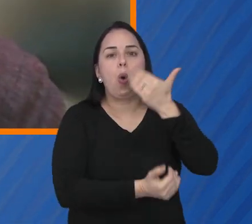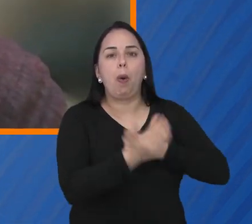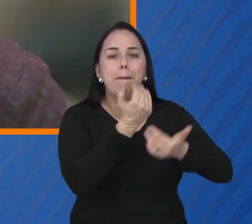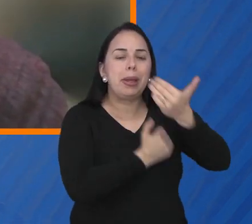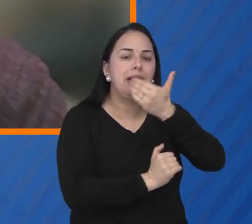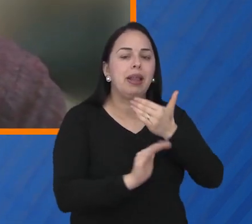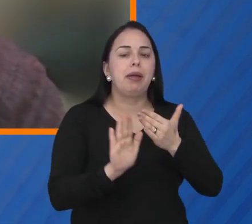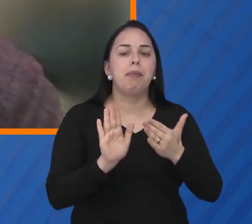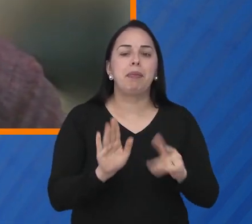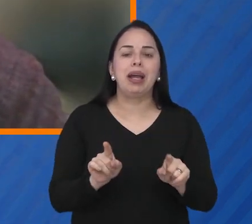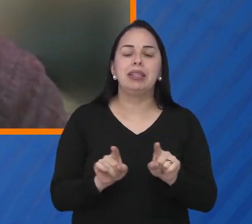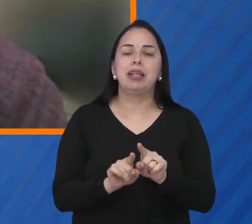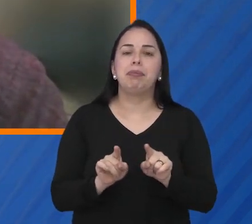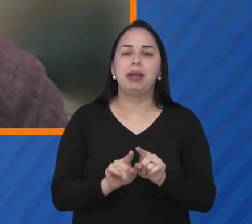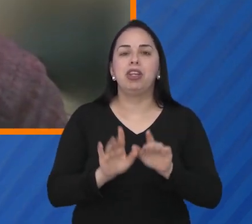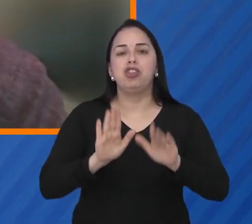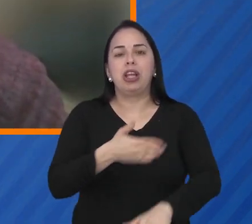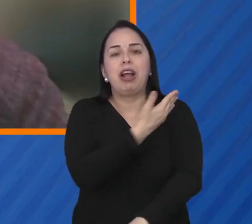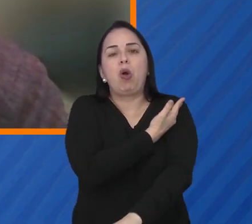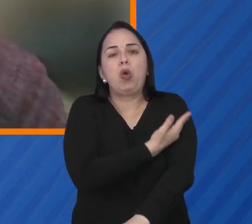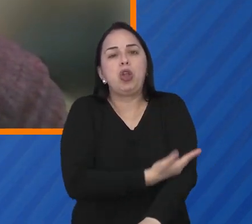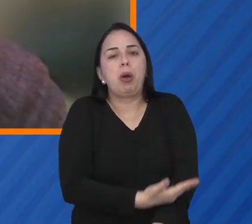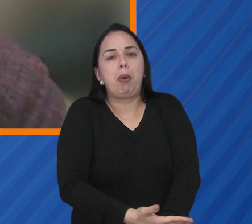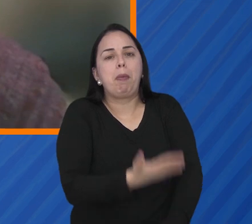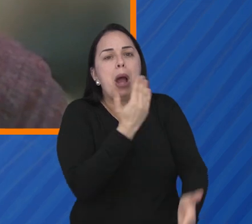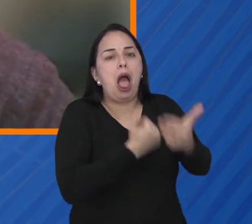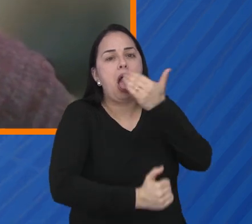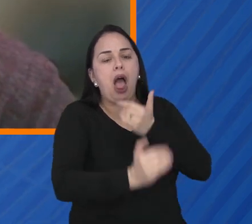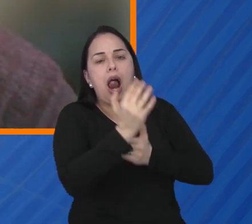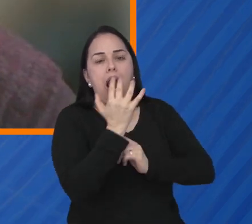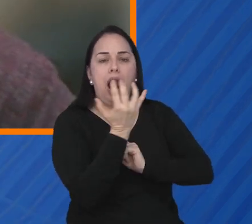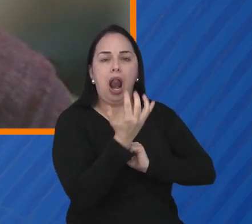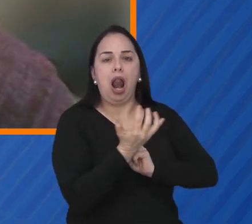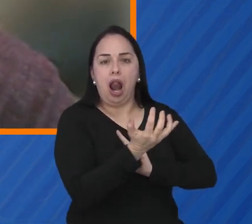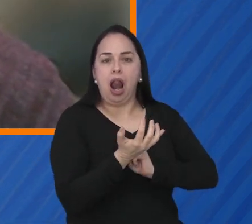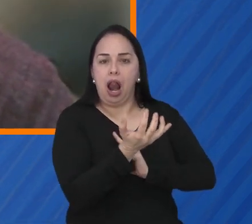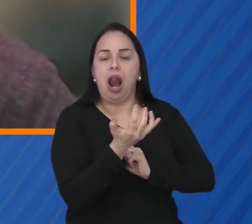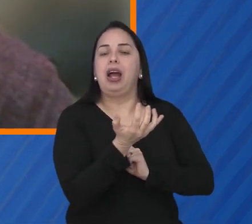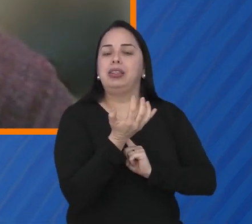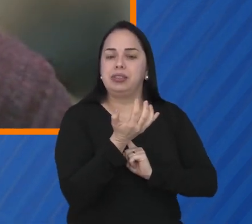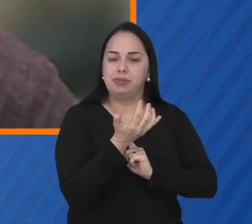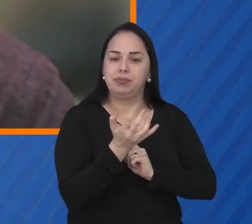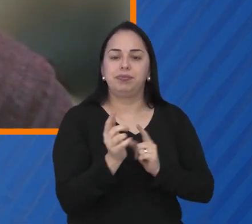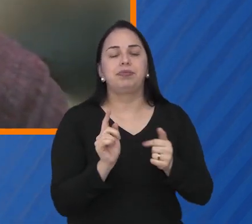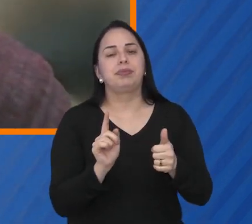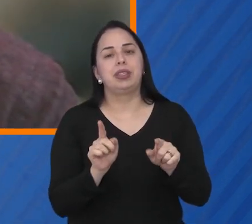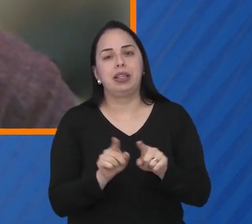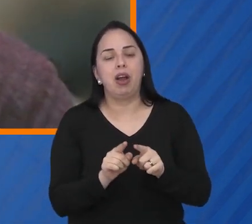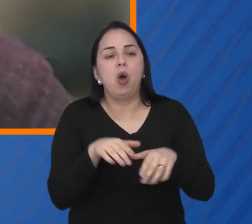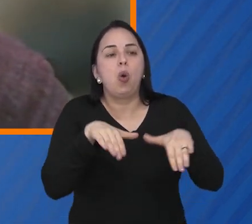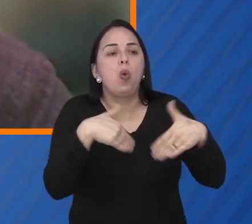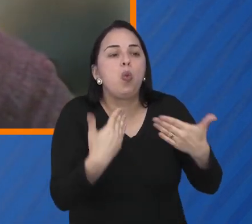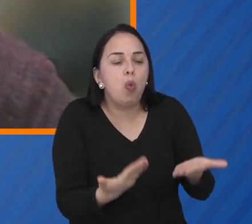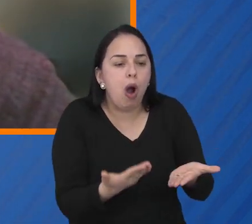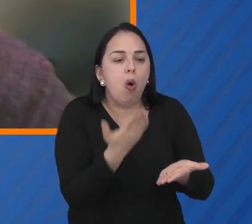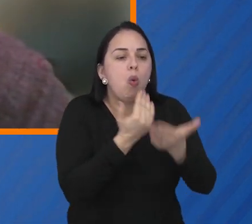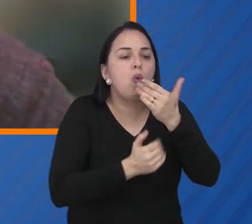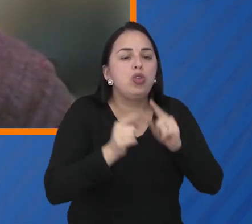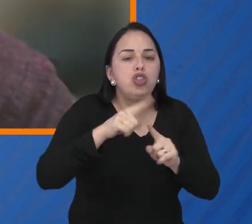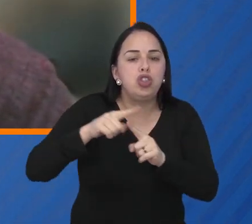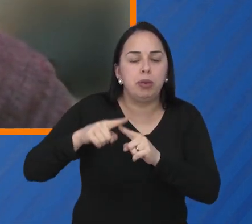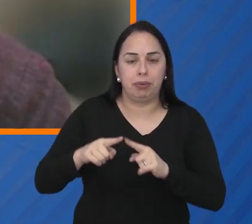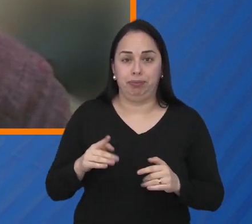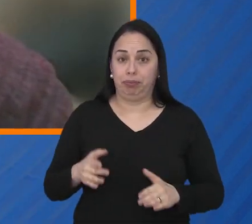consumimos alimentos, onde nós compramos os alimentos, mas também aquilo que é do sistema alimentar como um todo, que vai influenciar nesse